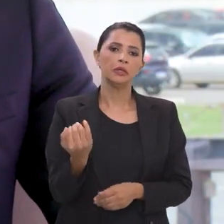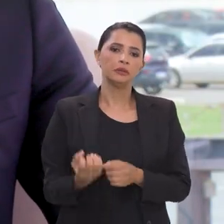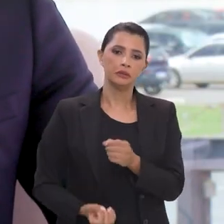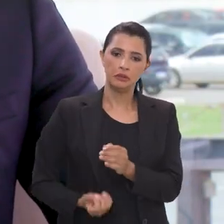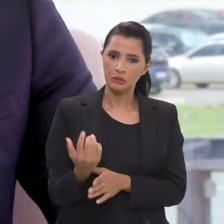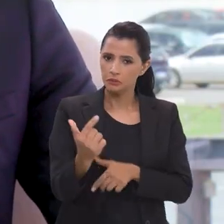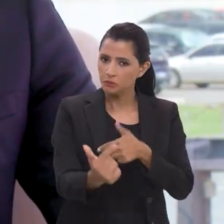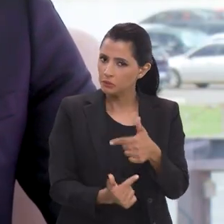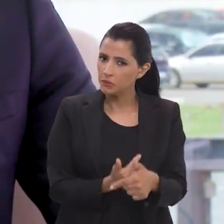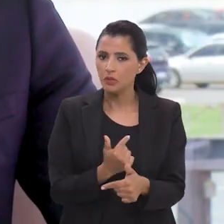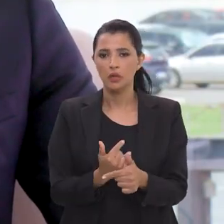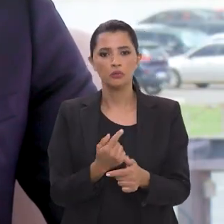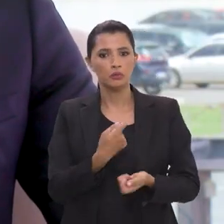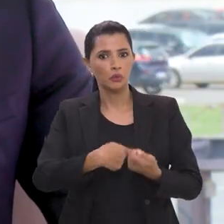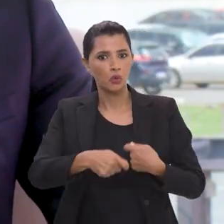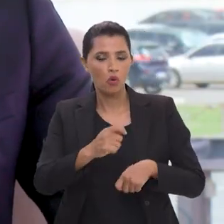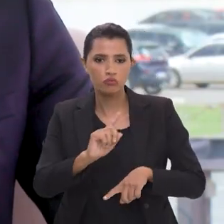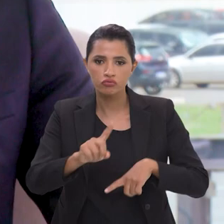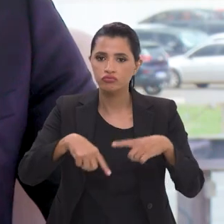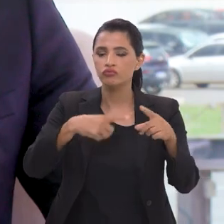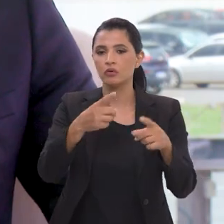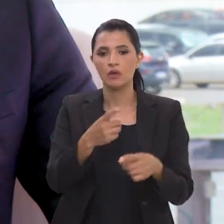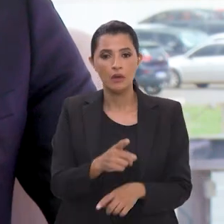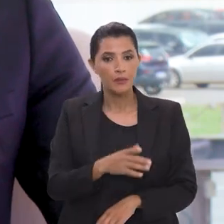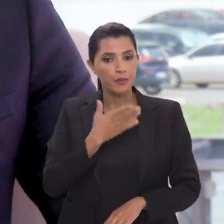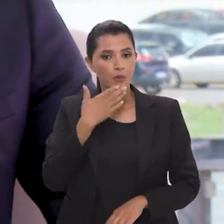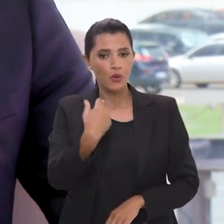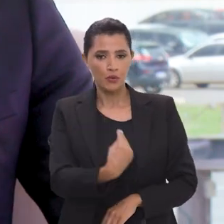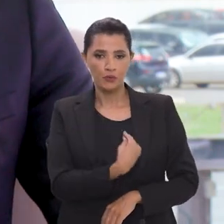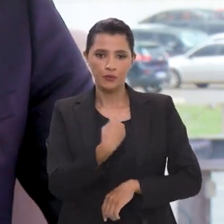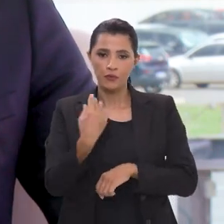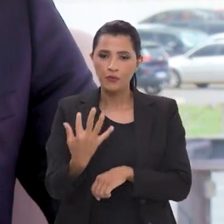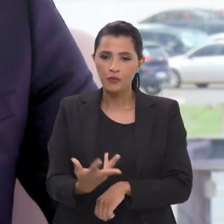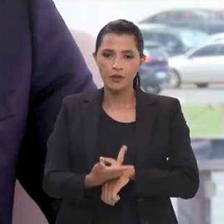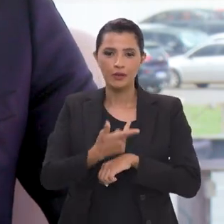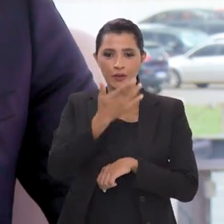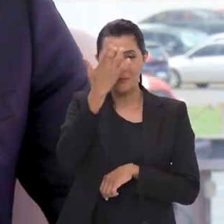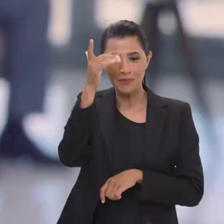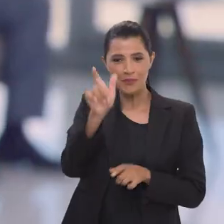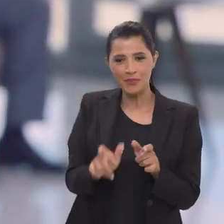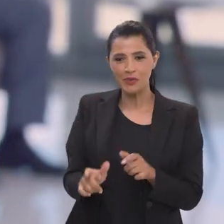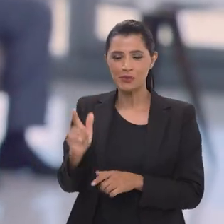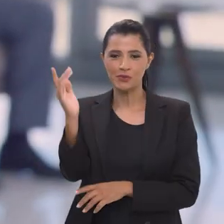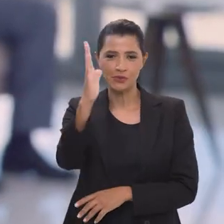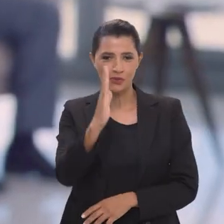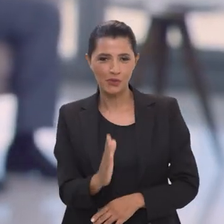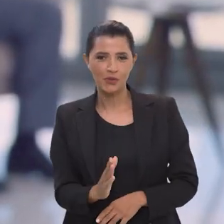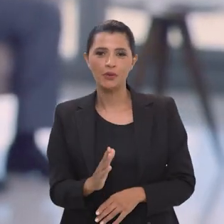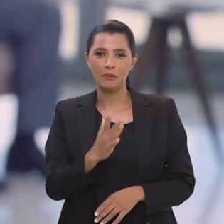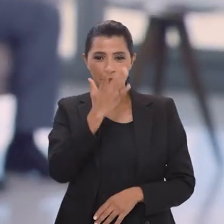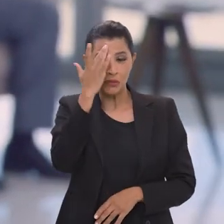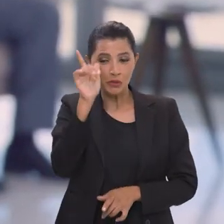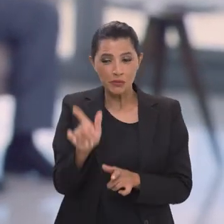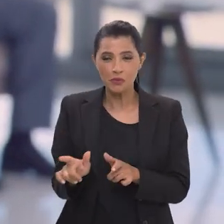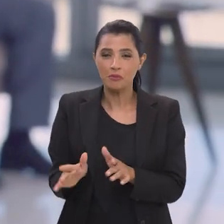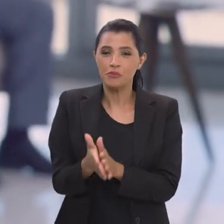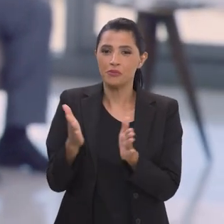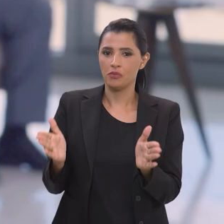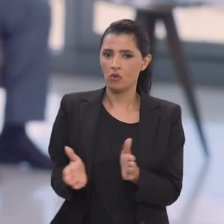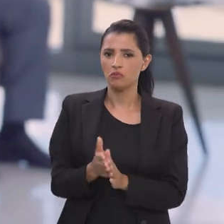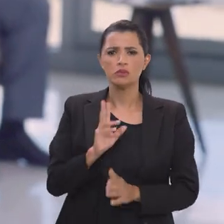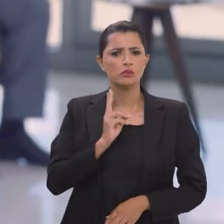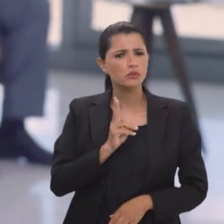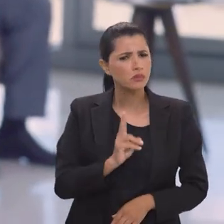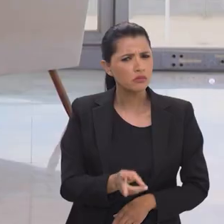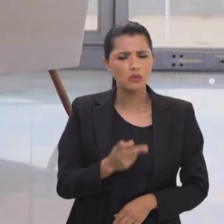da geração de empregos, do crescimento econômico, da melhoria da qualidade de vida das pessoas no país, principalmente as mais podras, o